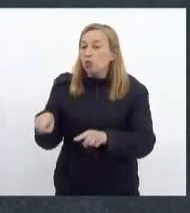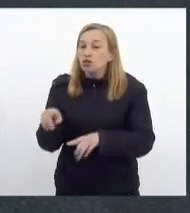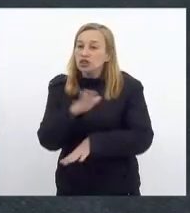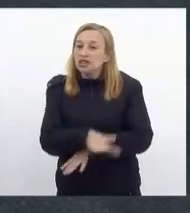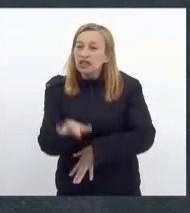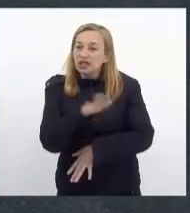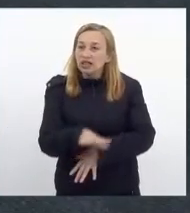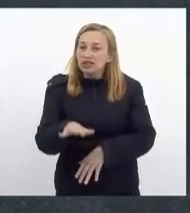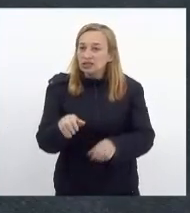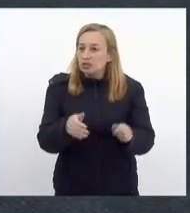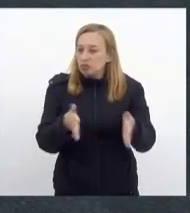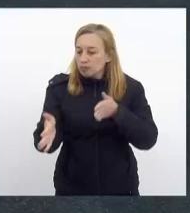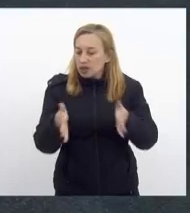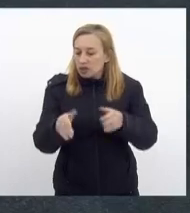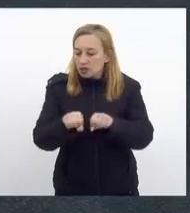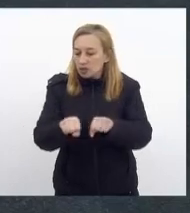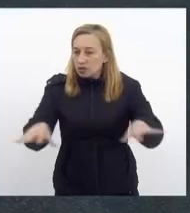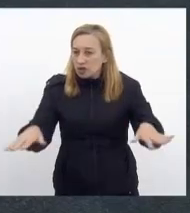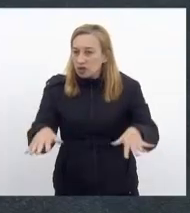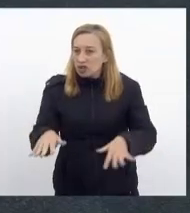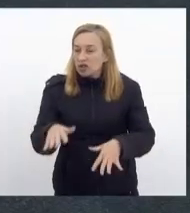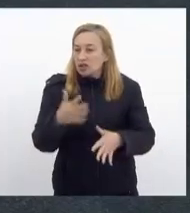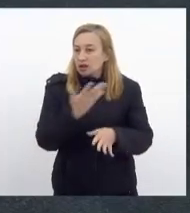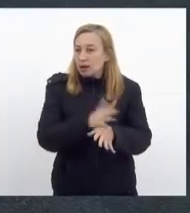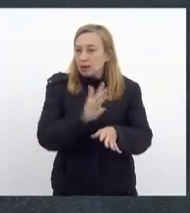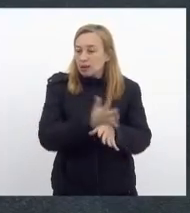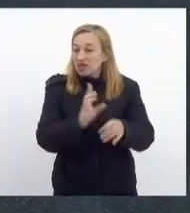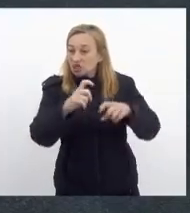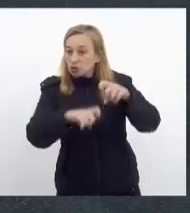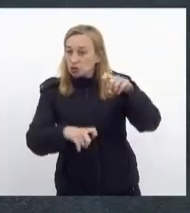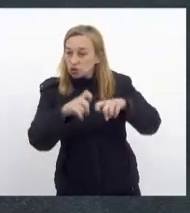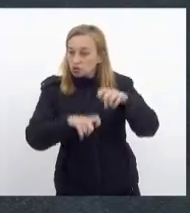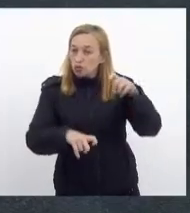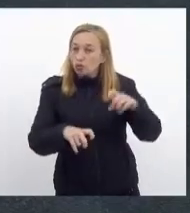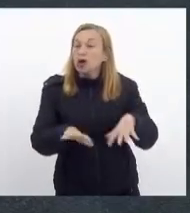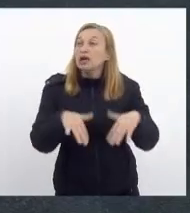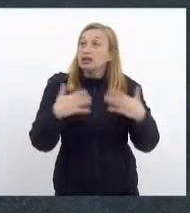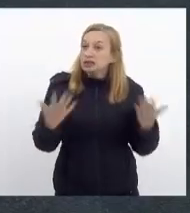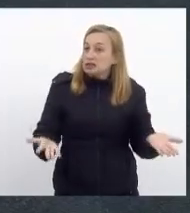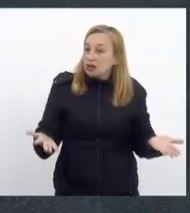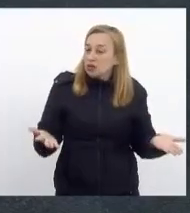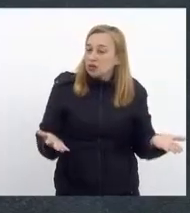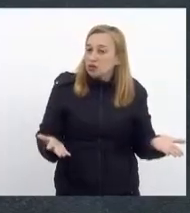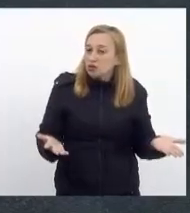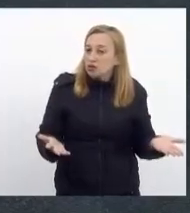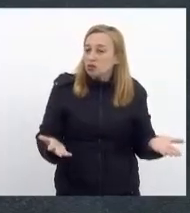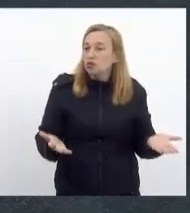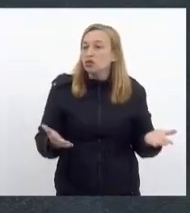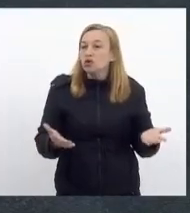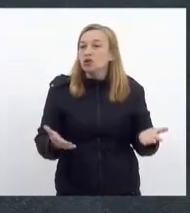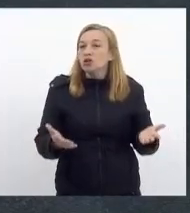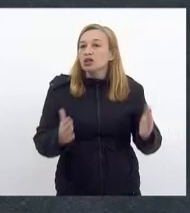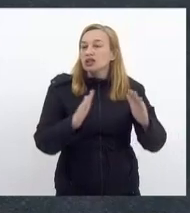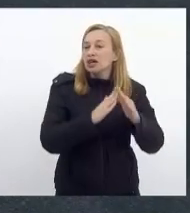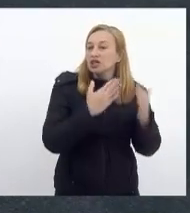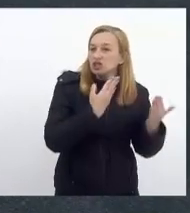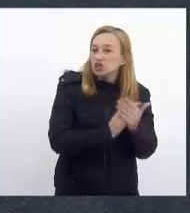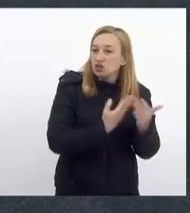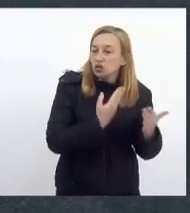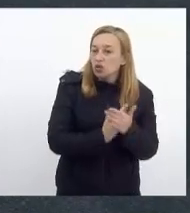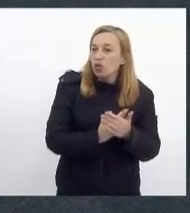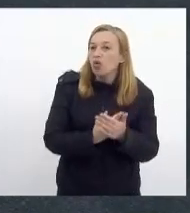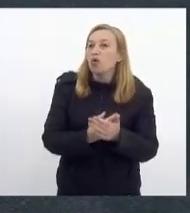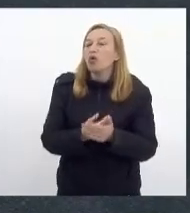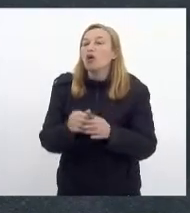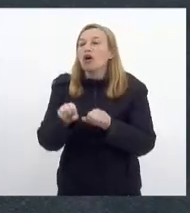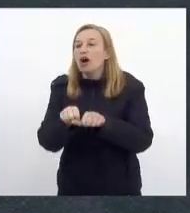pandemia corresponde à prática de um estupro. Então, o funcionamento parcial das escolas, a acentuação